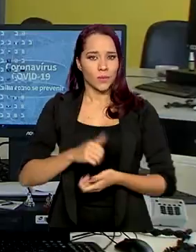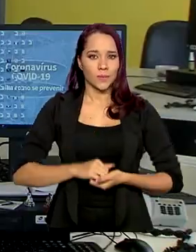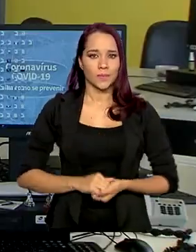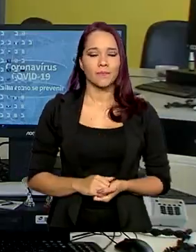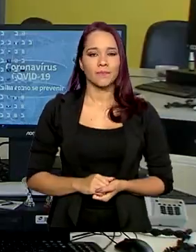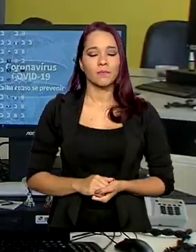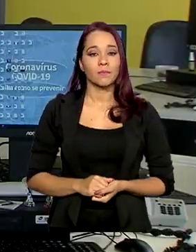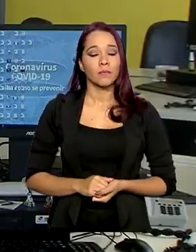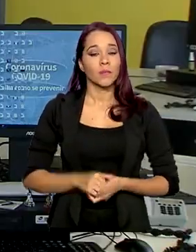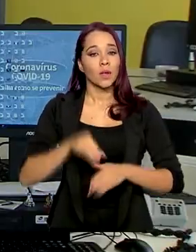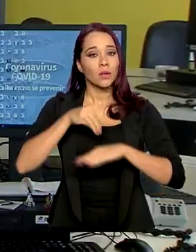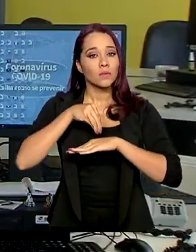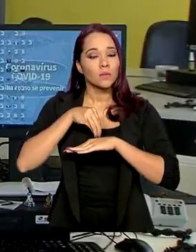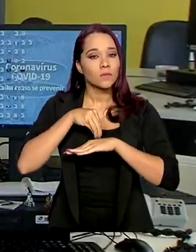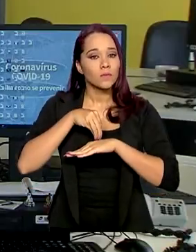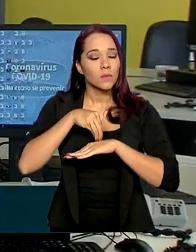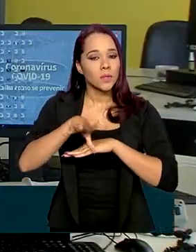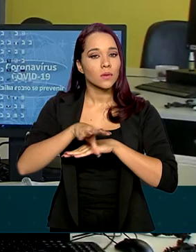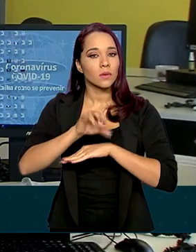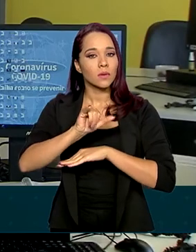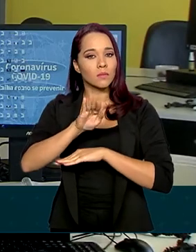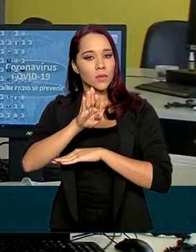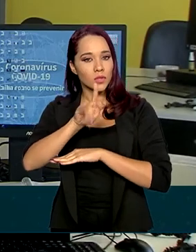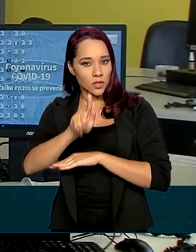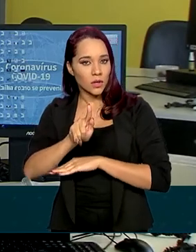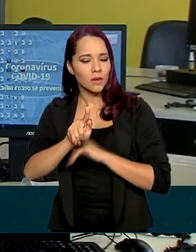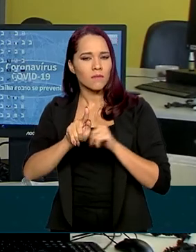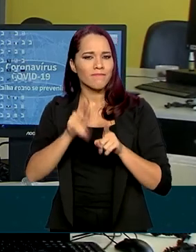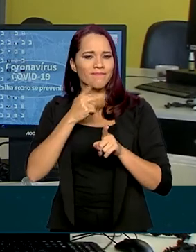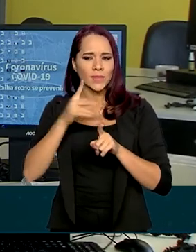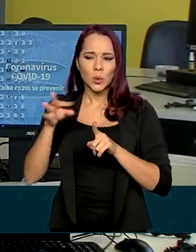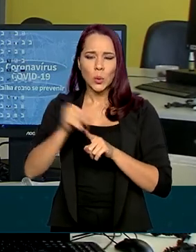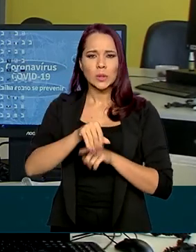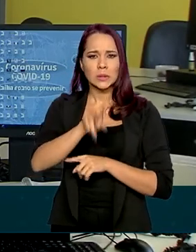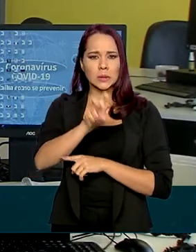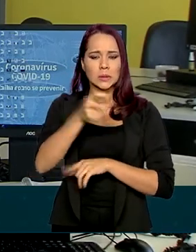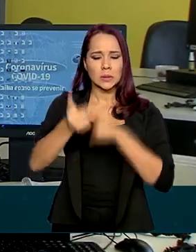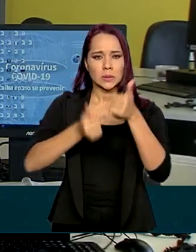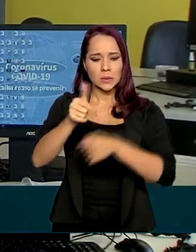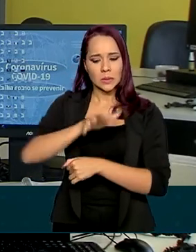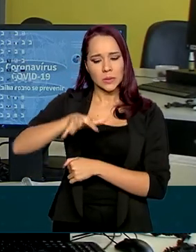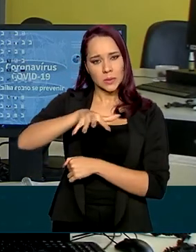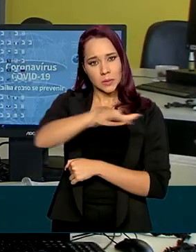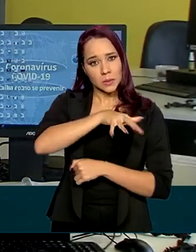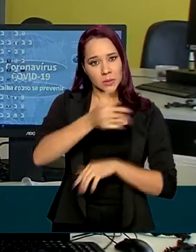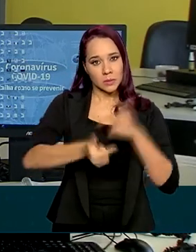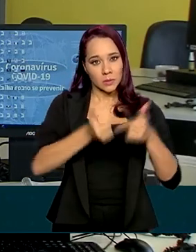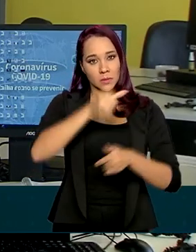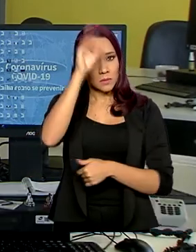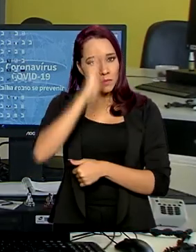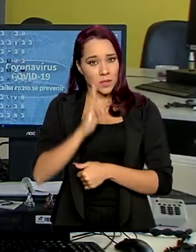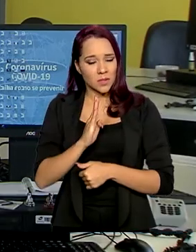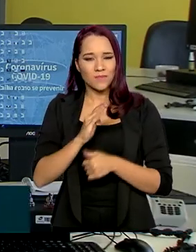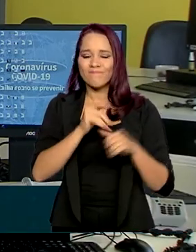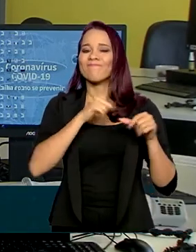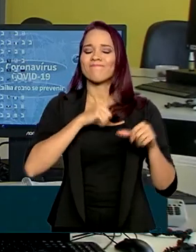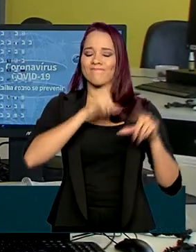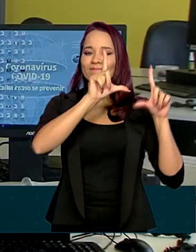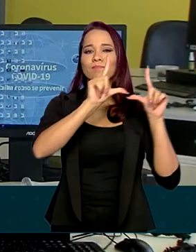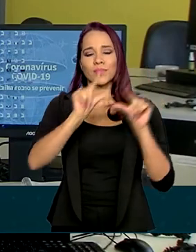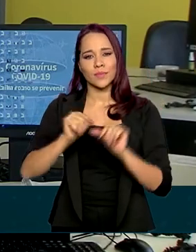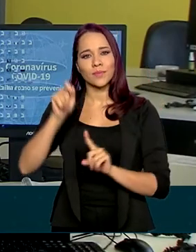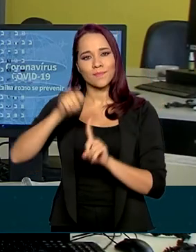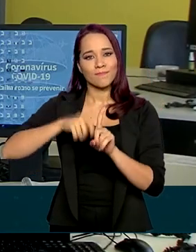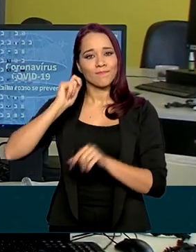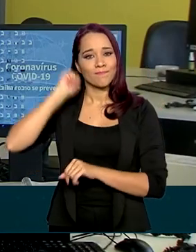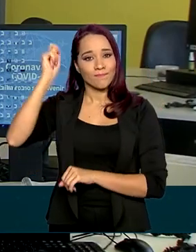Os dados divulgados pelo IBGE mostram que todas as cinco atividades do setor de serviços no Brasil registraram queda no mês de abril.